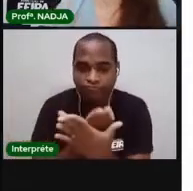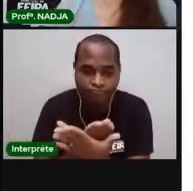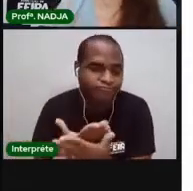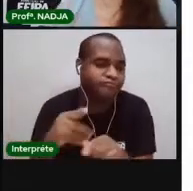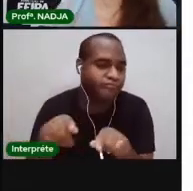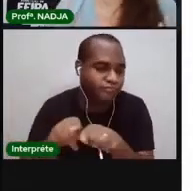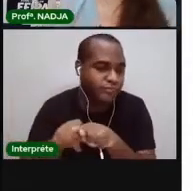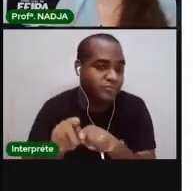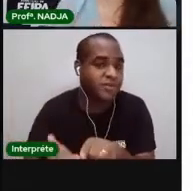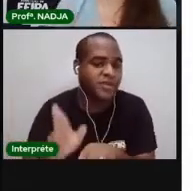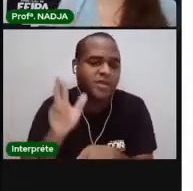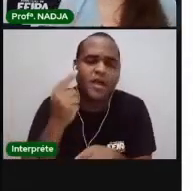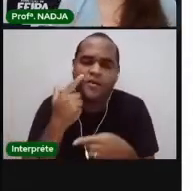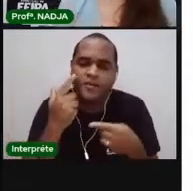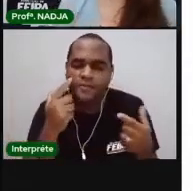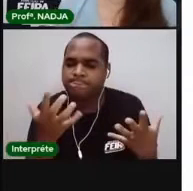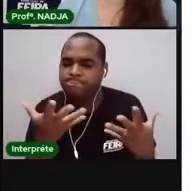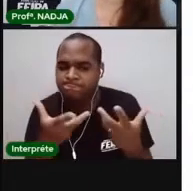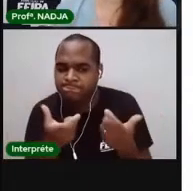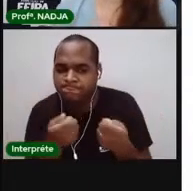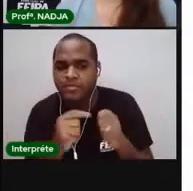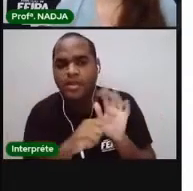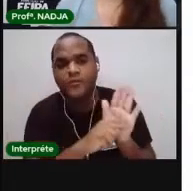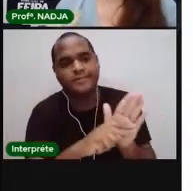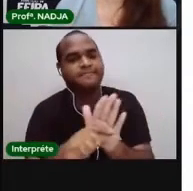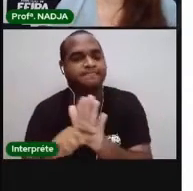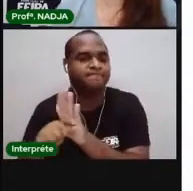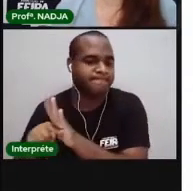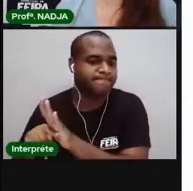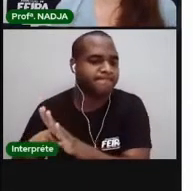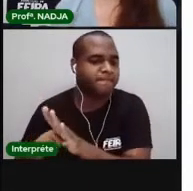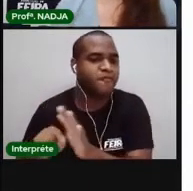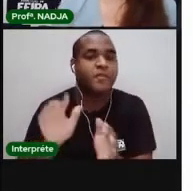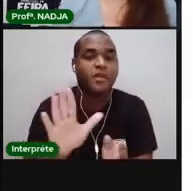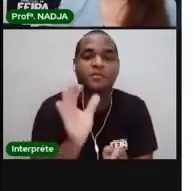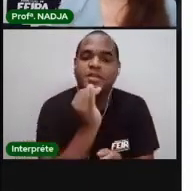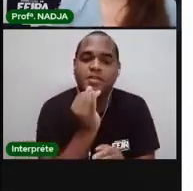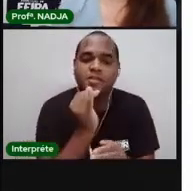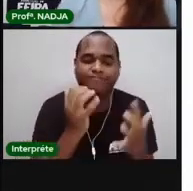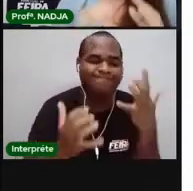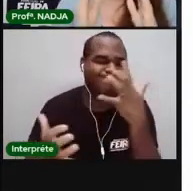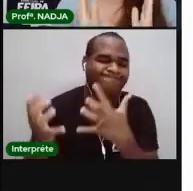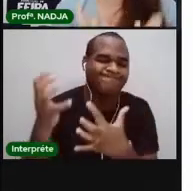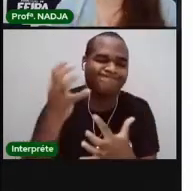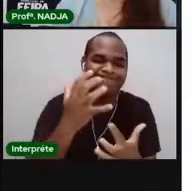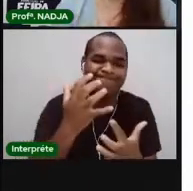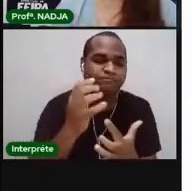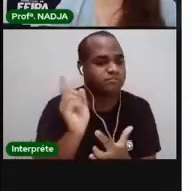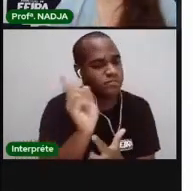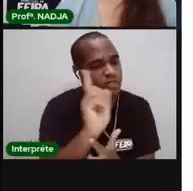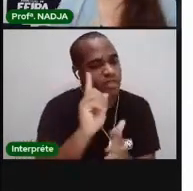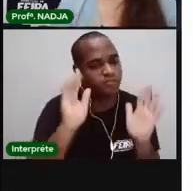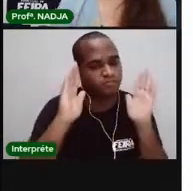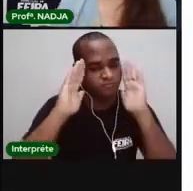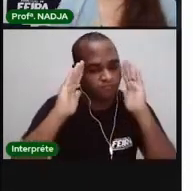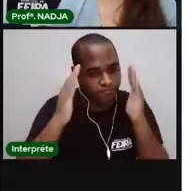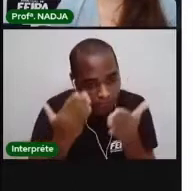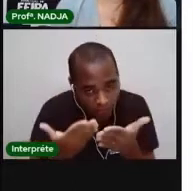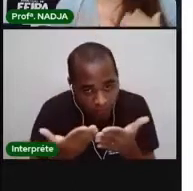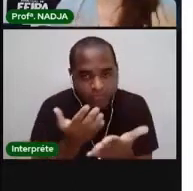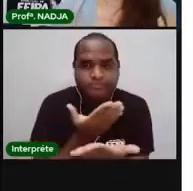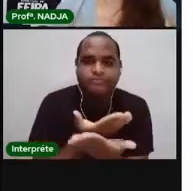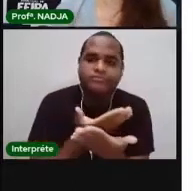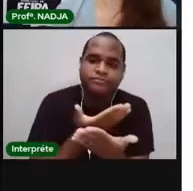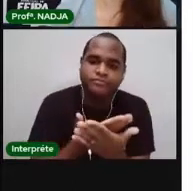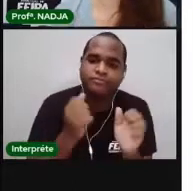criar um meio para ajudar a todos vocês. Evite distrações. Então, coloque seu foco nas atividades.